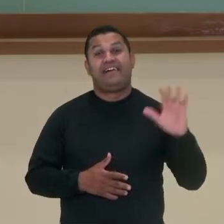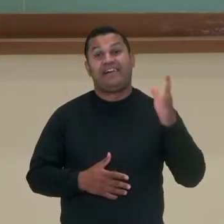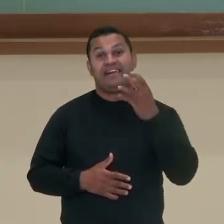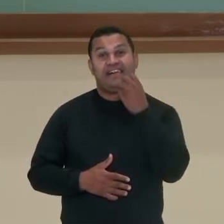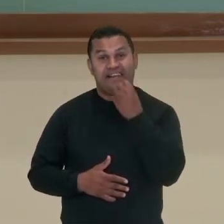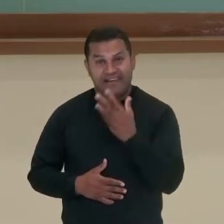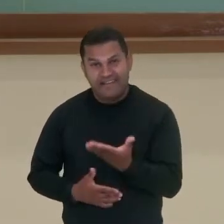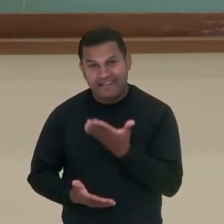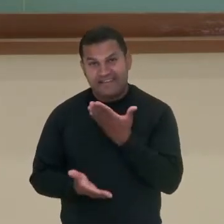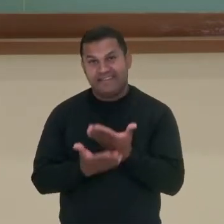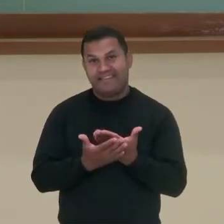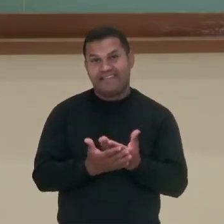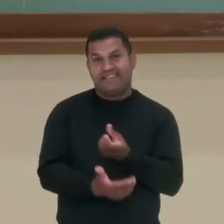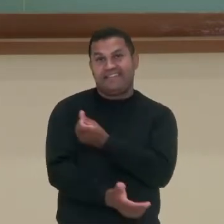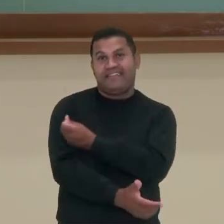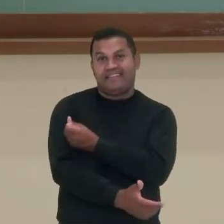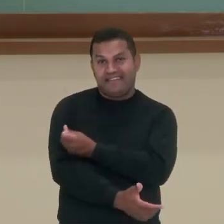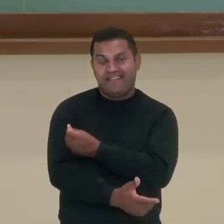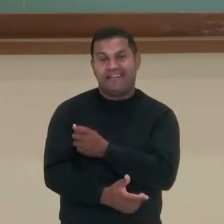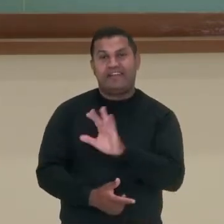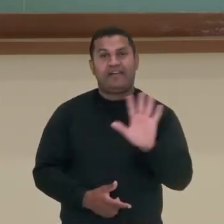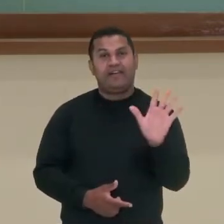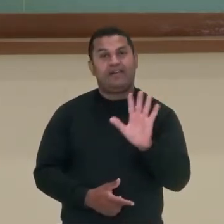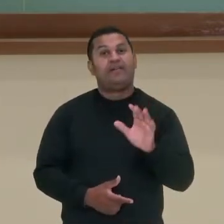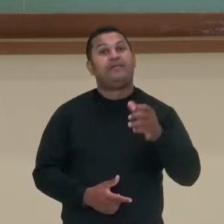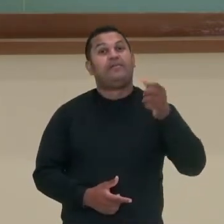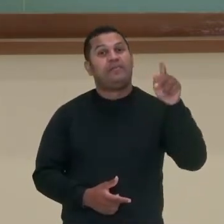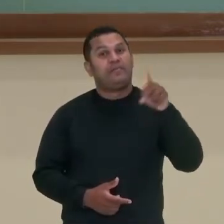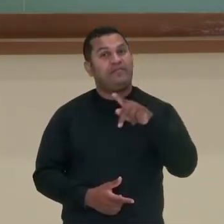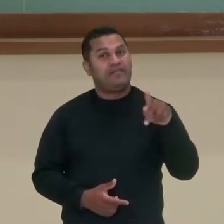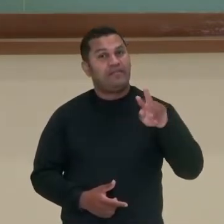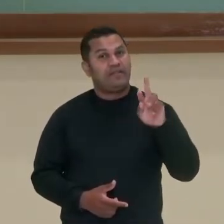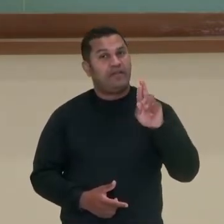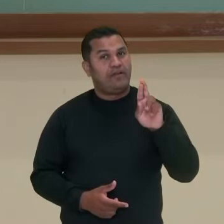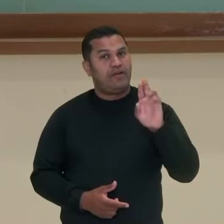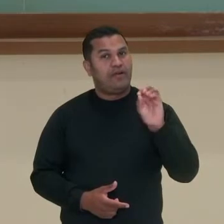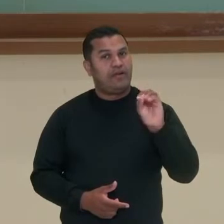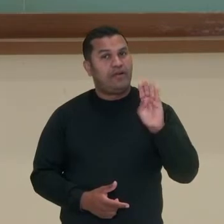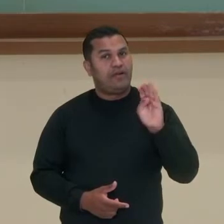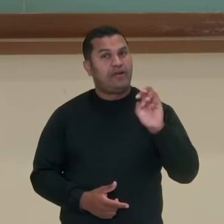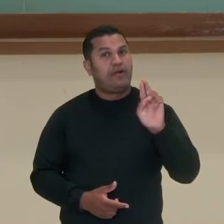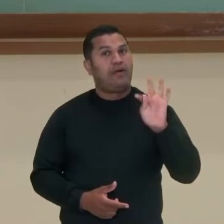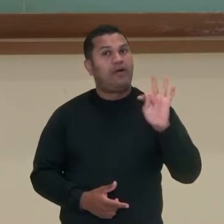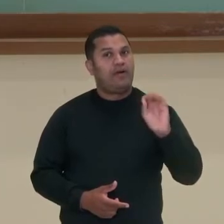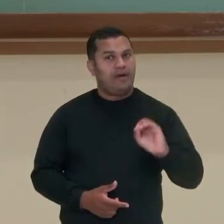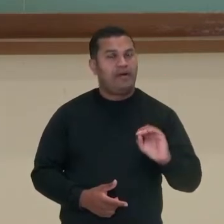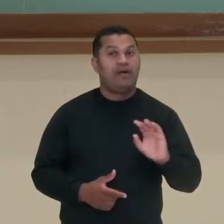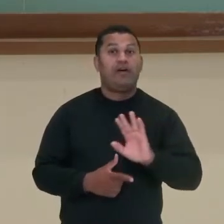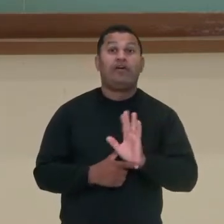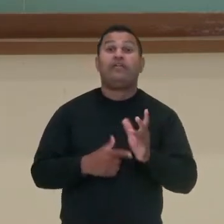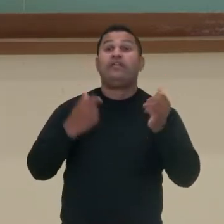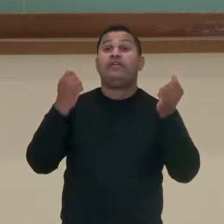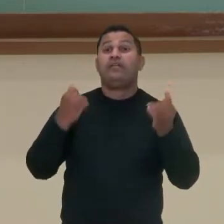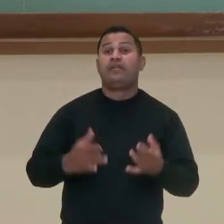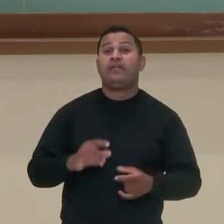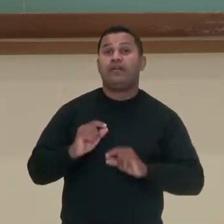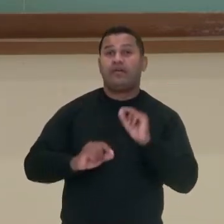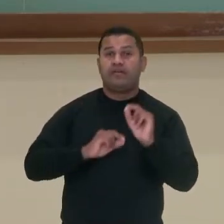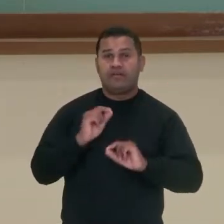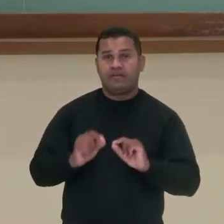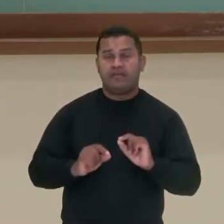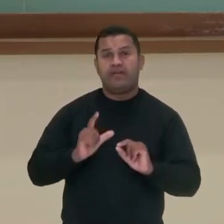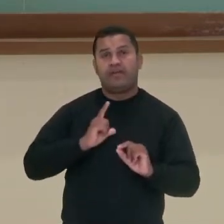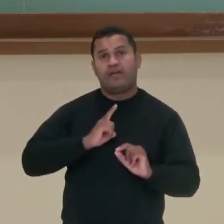Olá, estudantes do sexto ano, sou o professor Roberto Falcione. Neste vídeo vamos falar sobre a origem da primeira